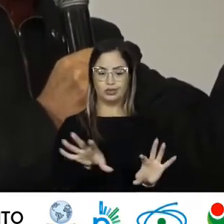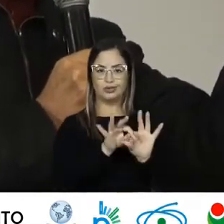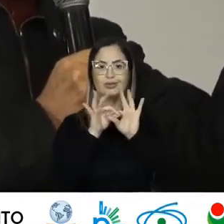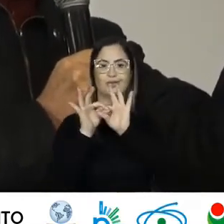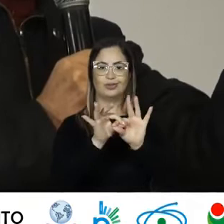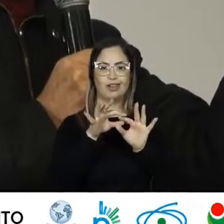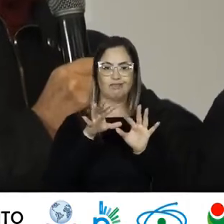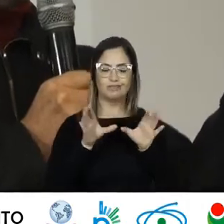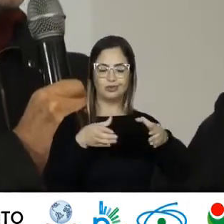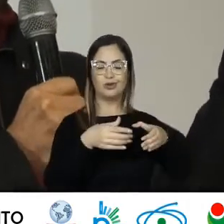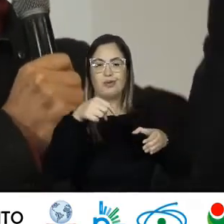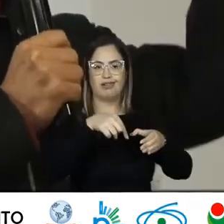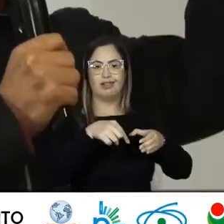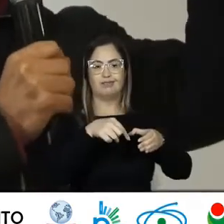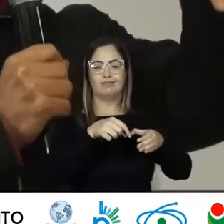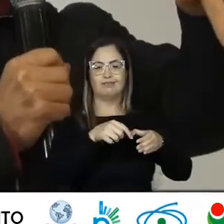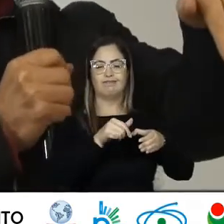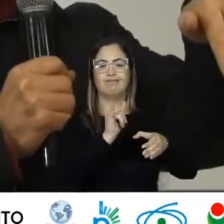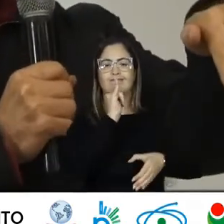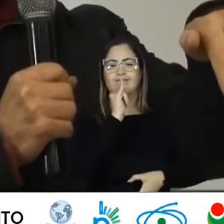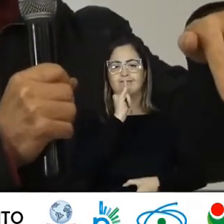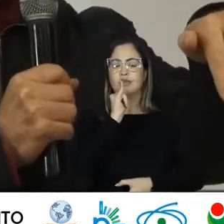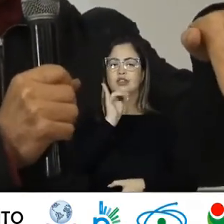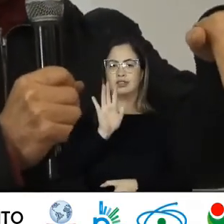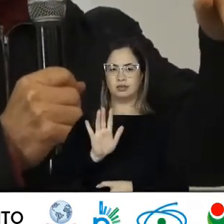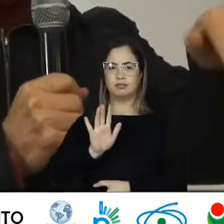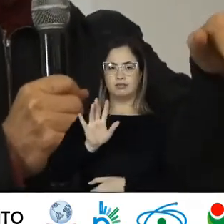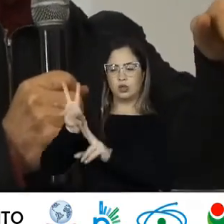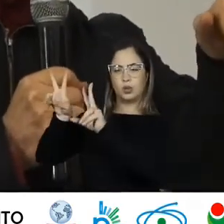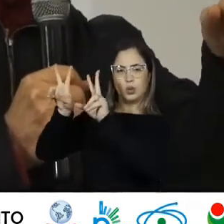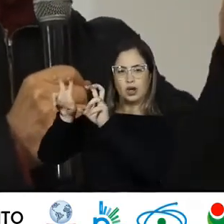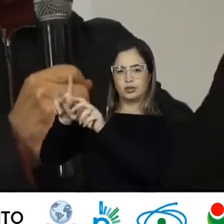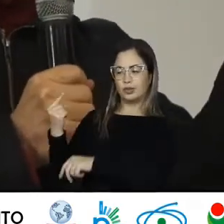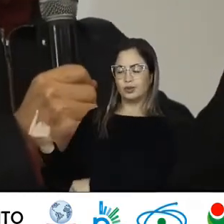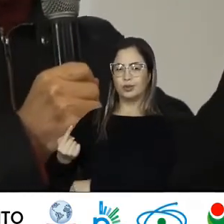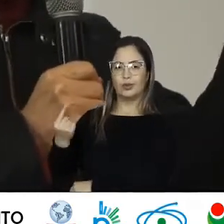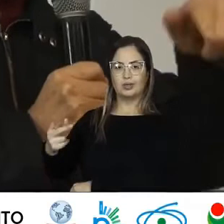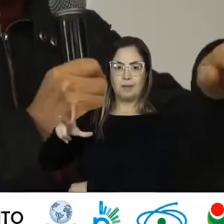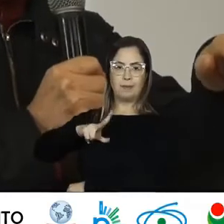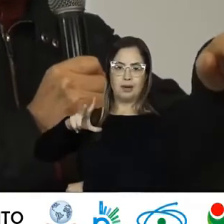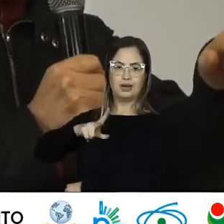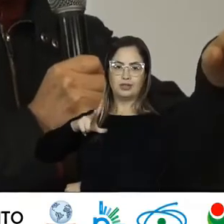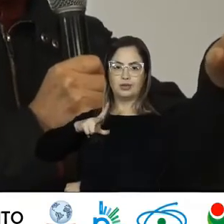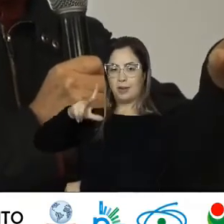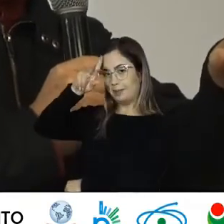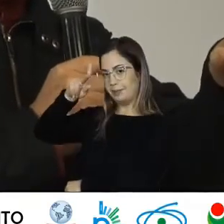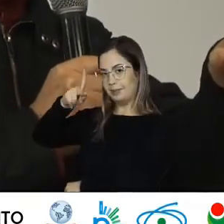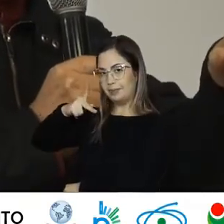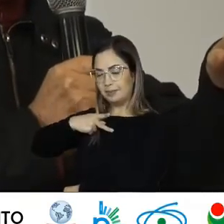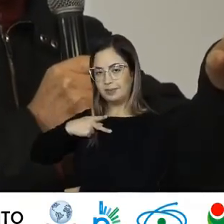Mas quando Isso remete Para as questões Individuais Singulares